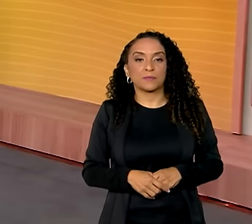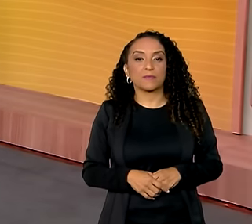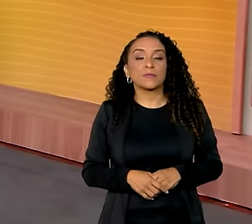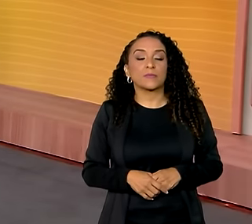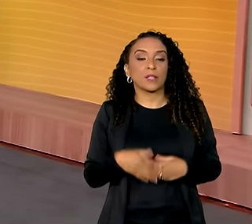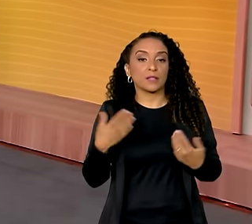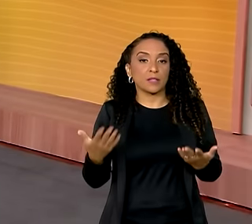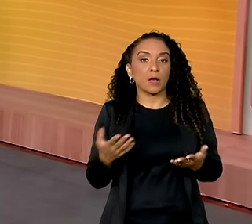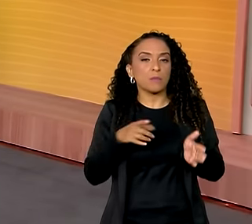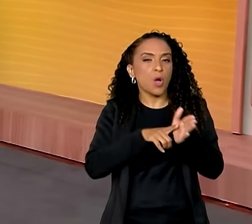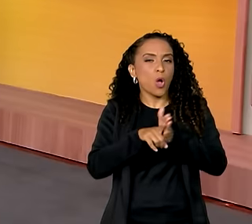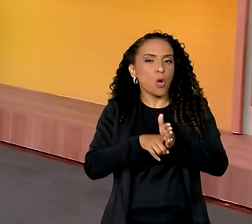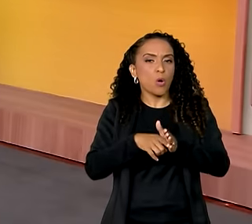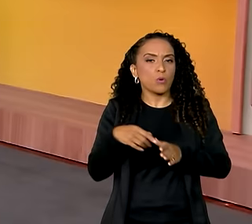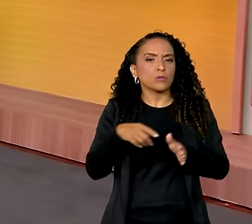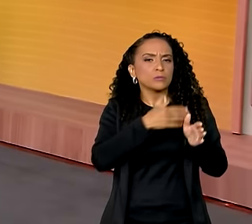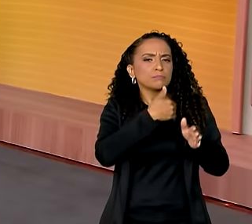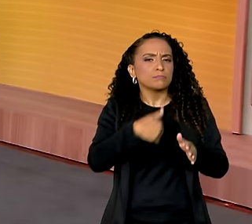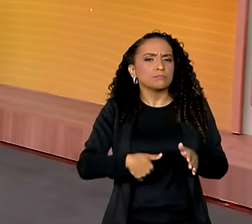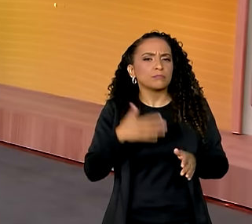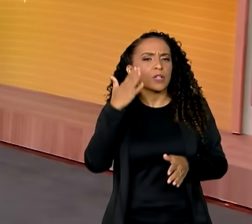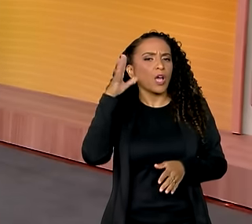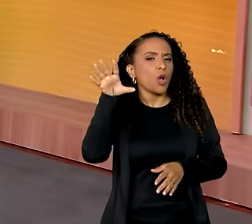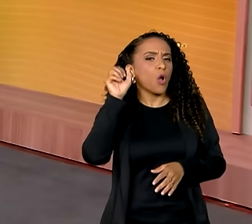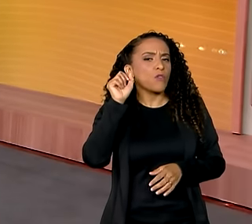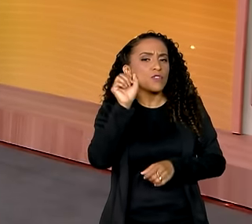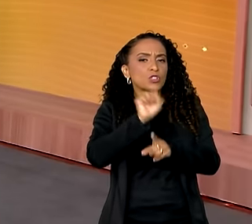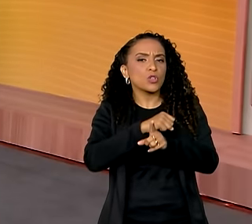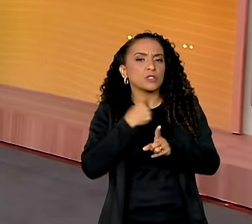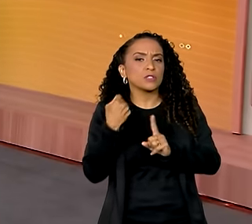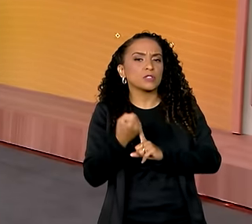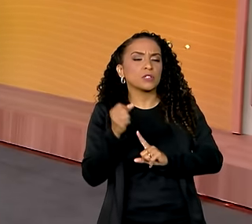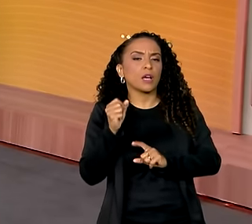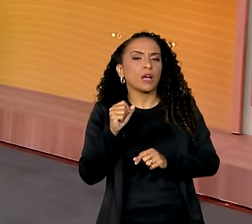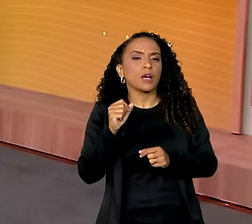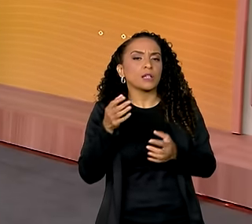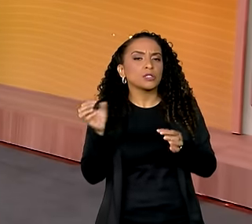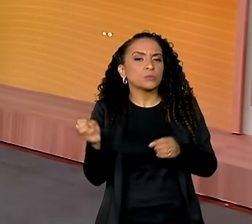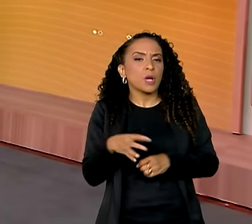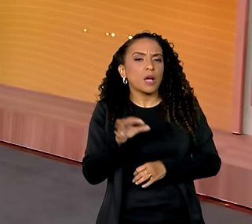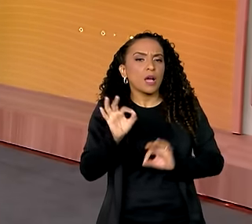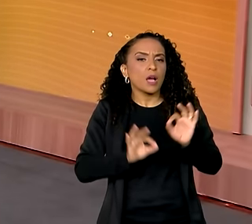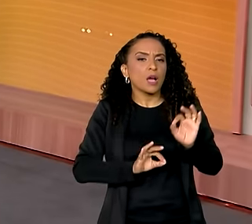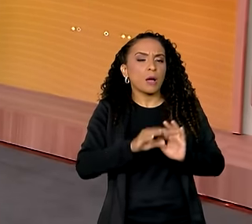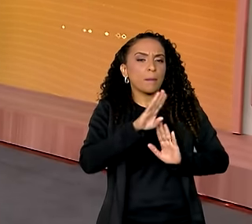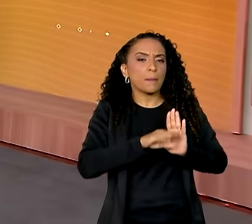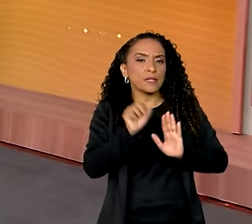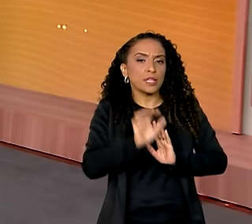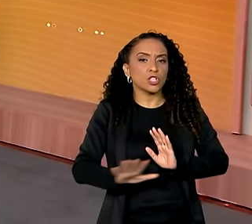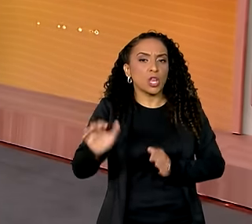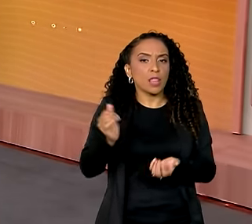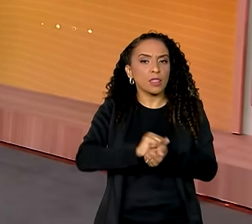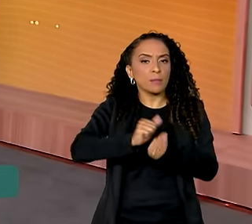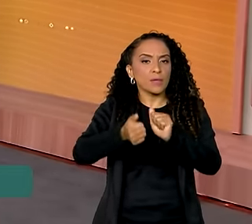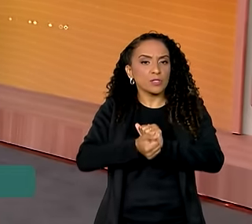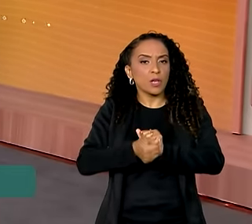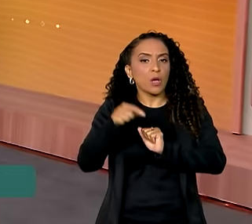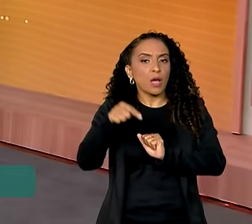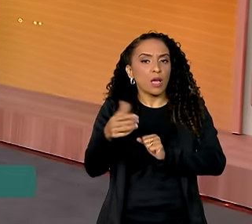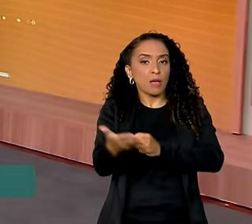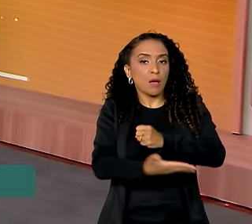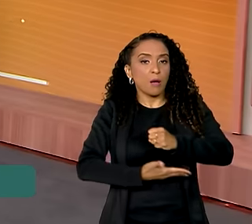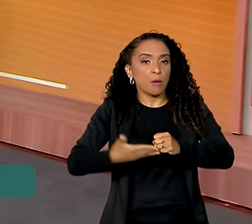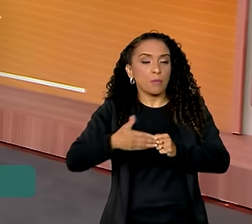É isso, gente. Uma consulta pública quer ouvir a sociedade para atualizar o Plano Nacional de Adaptação, um dos